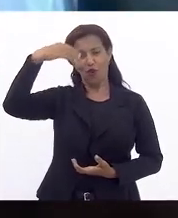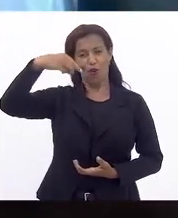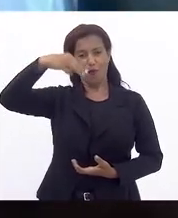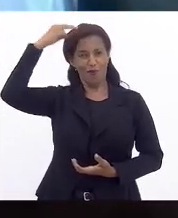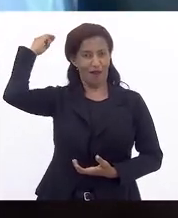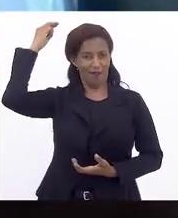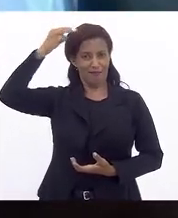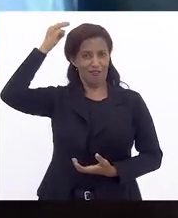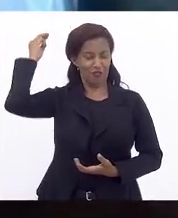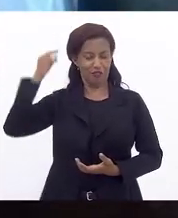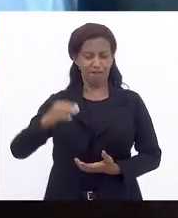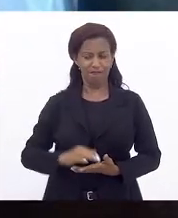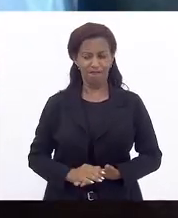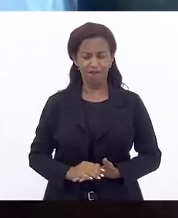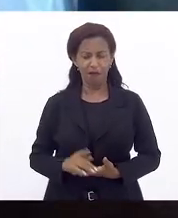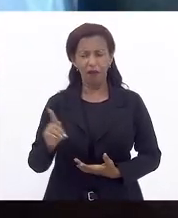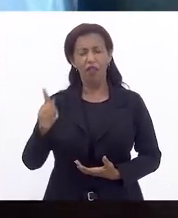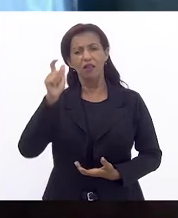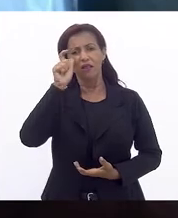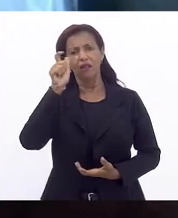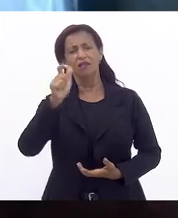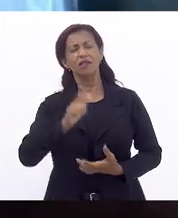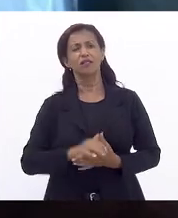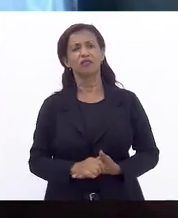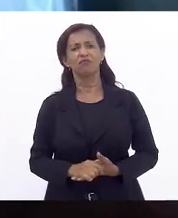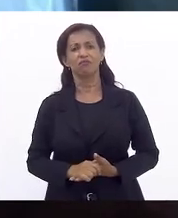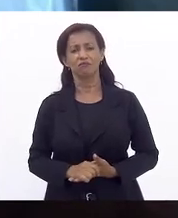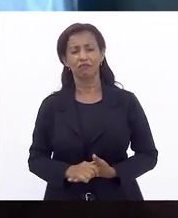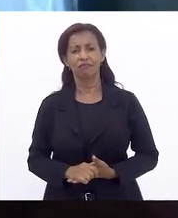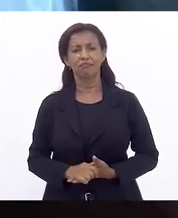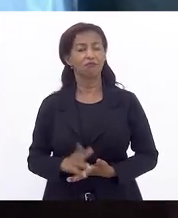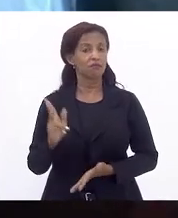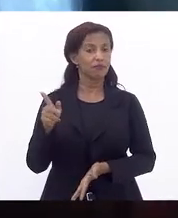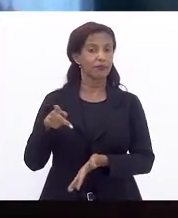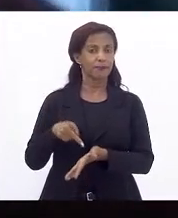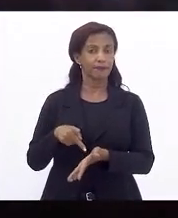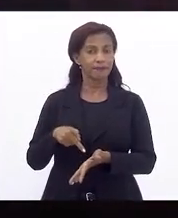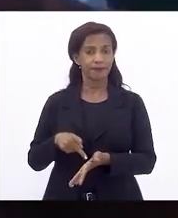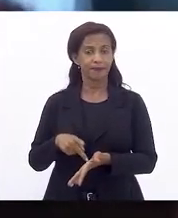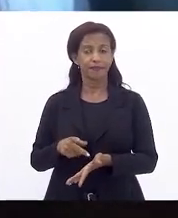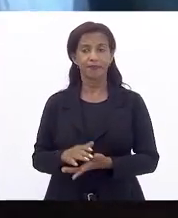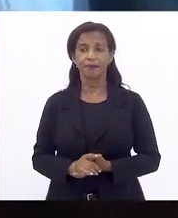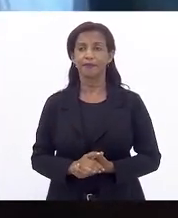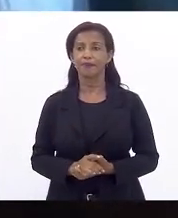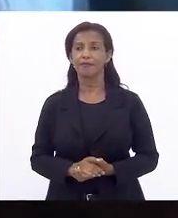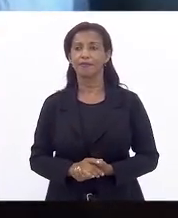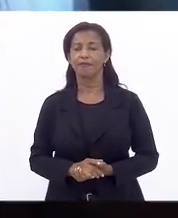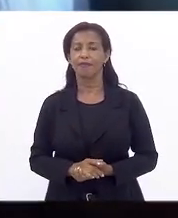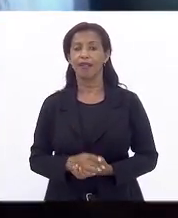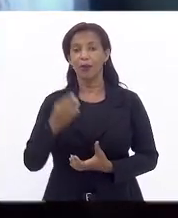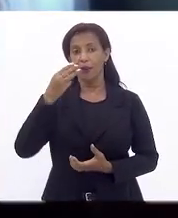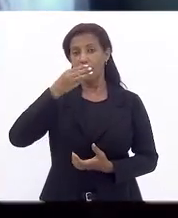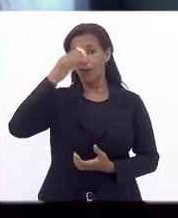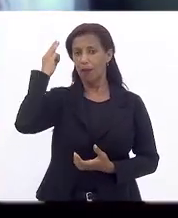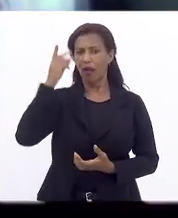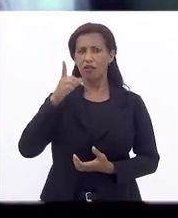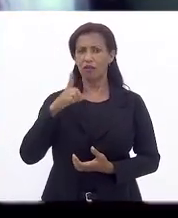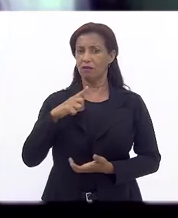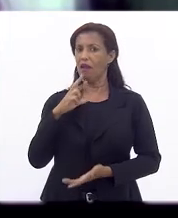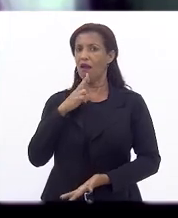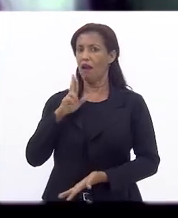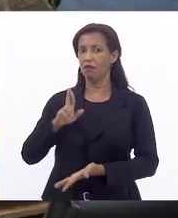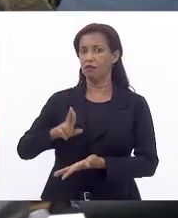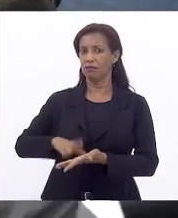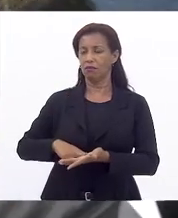foi muito interessante. E realmente o Márcio Pacheco tem razão